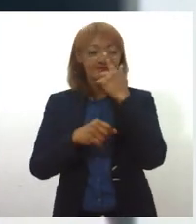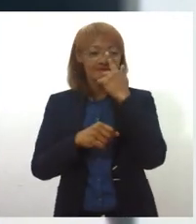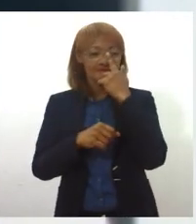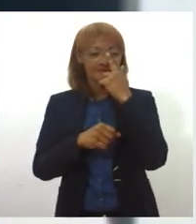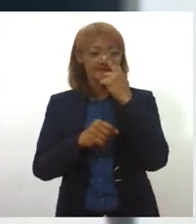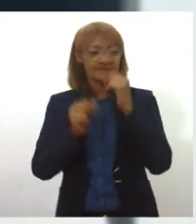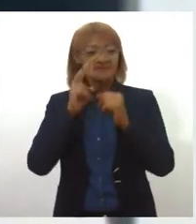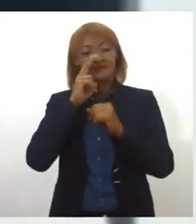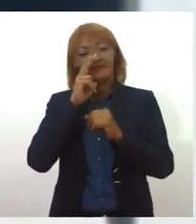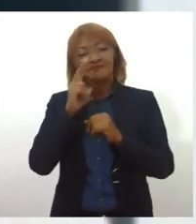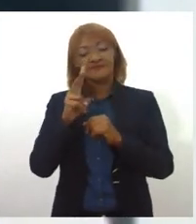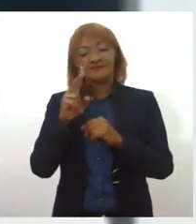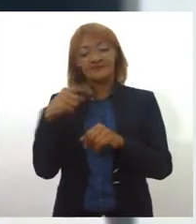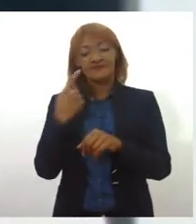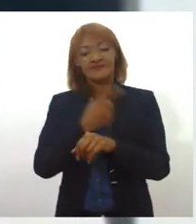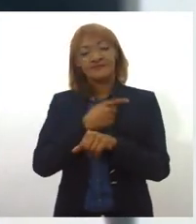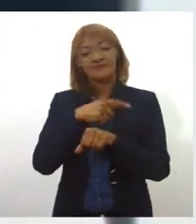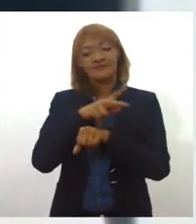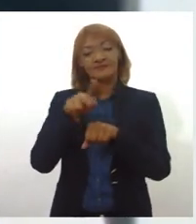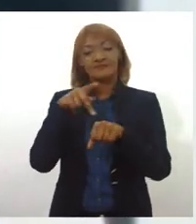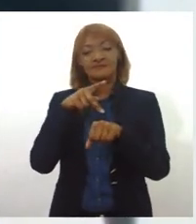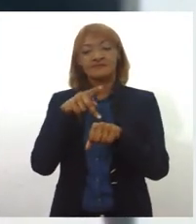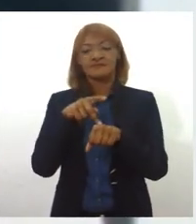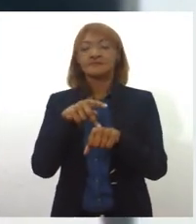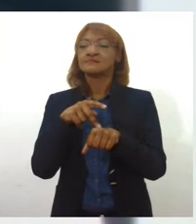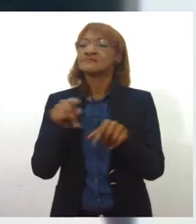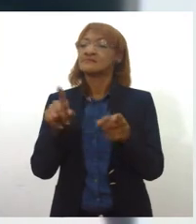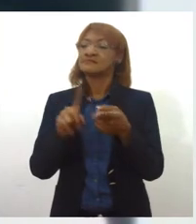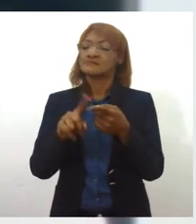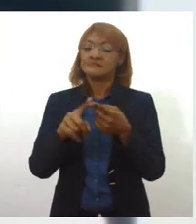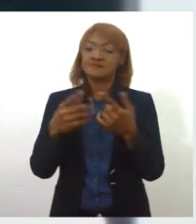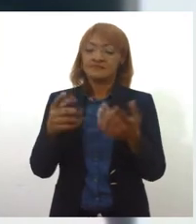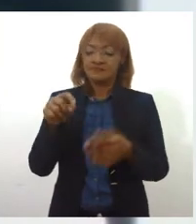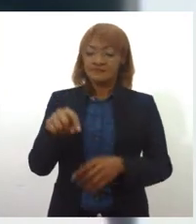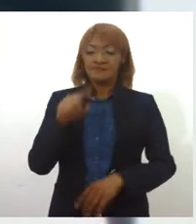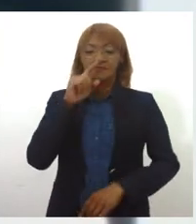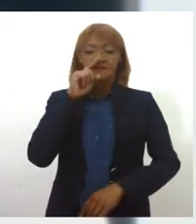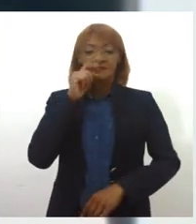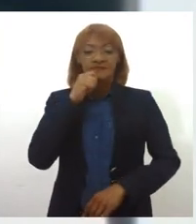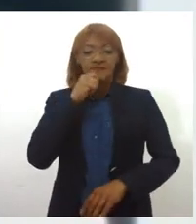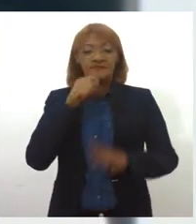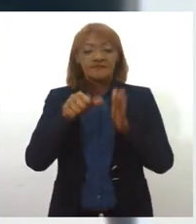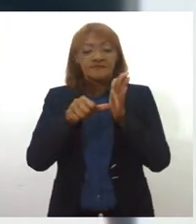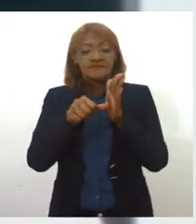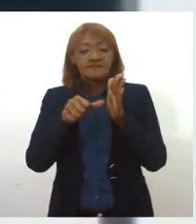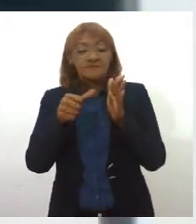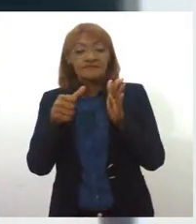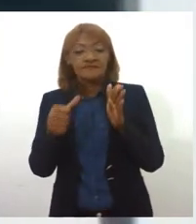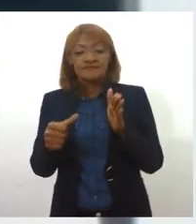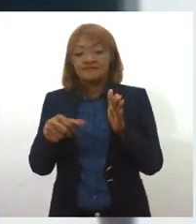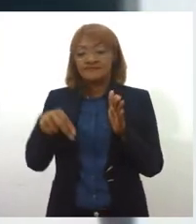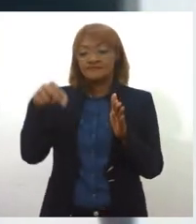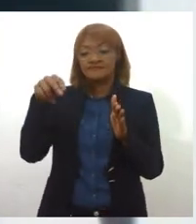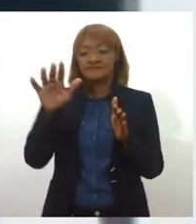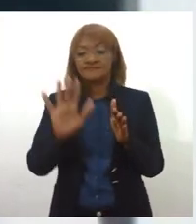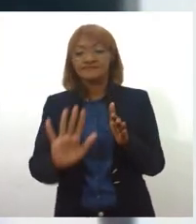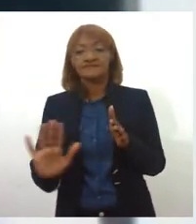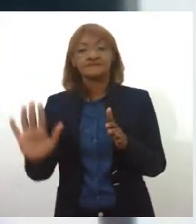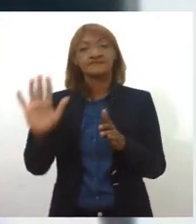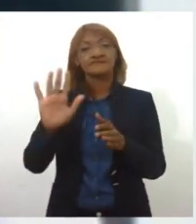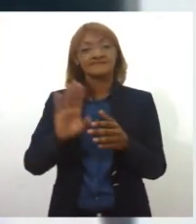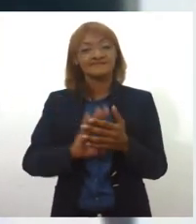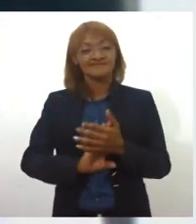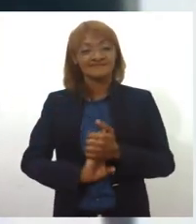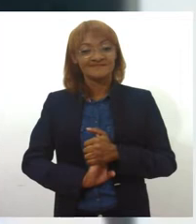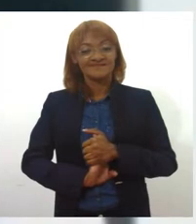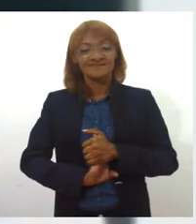premiação do nosso país, que foi também realizado em Aracaju pela primeira vez no Nordeste. Então, foi realmente um motivo